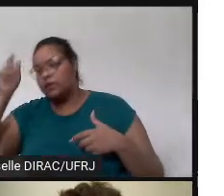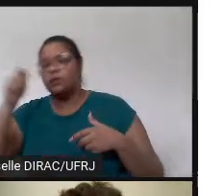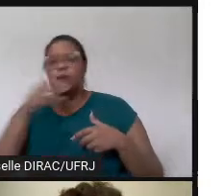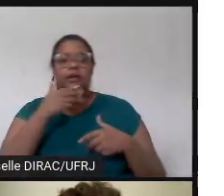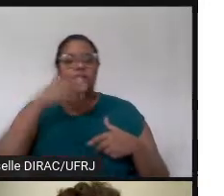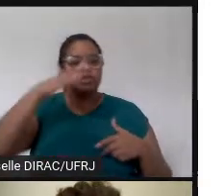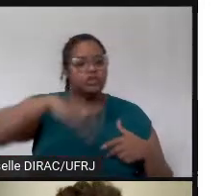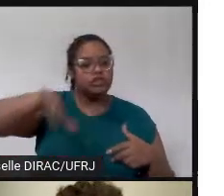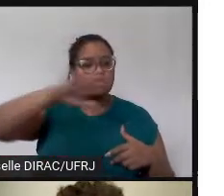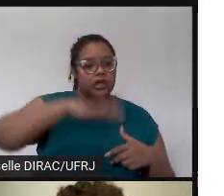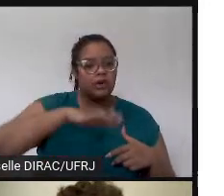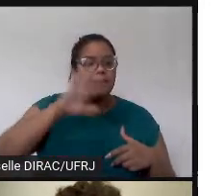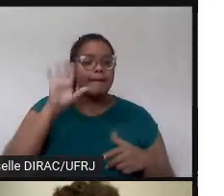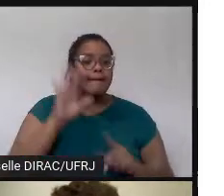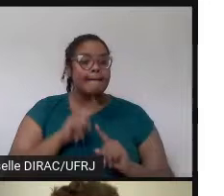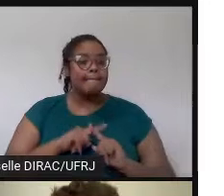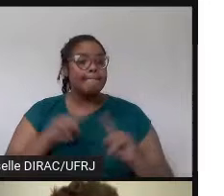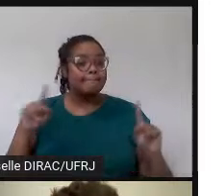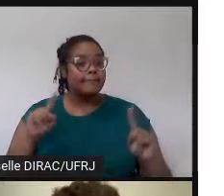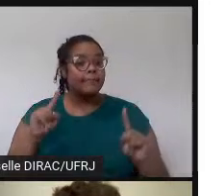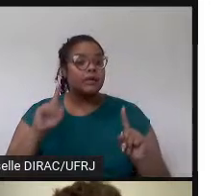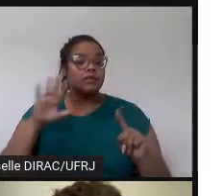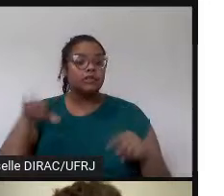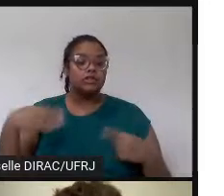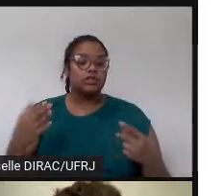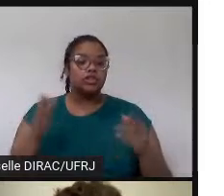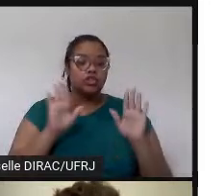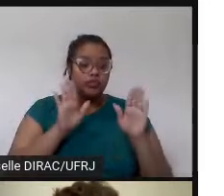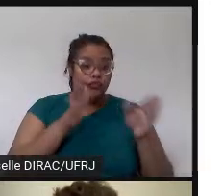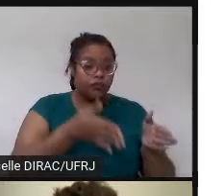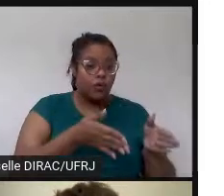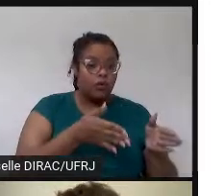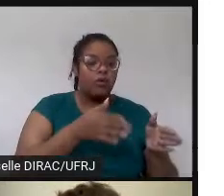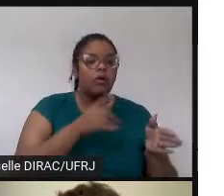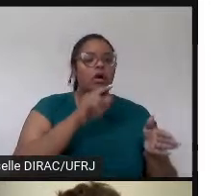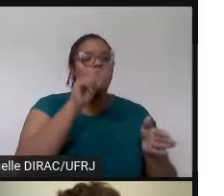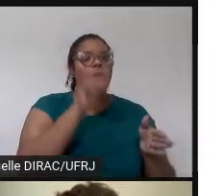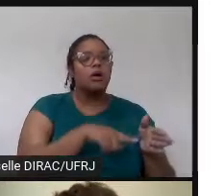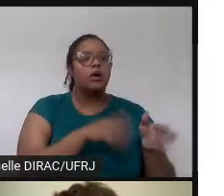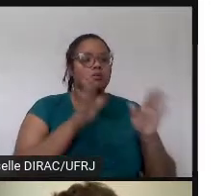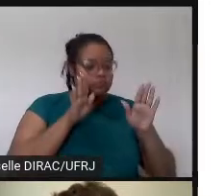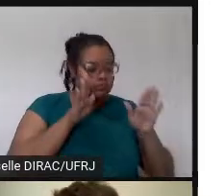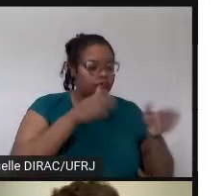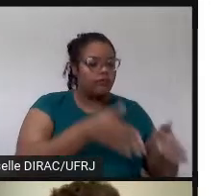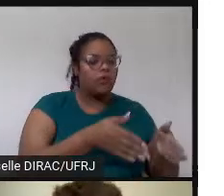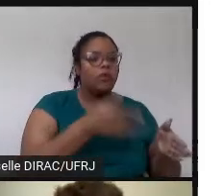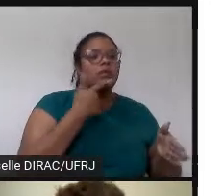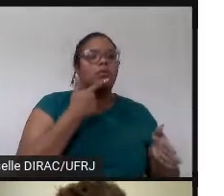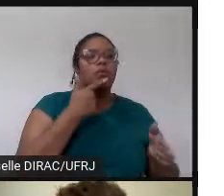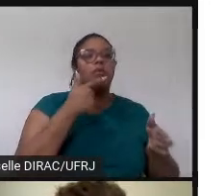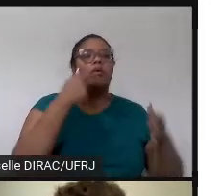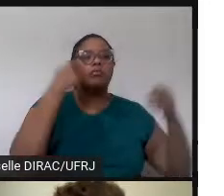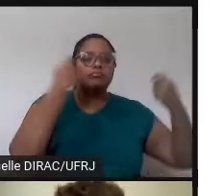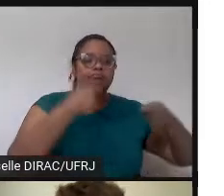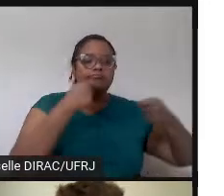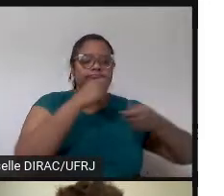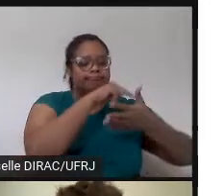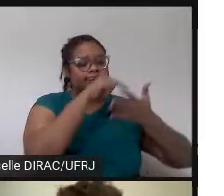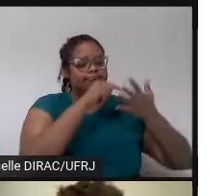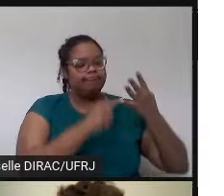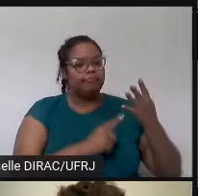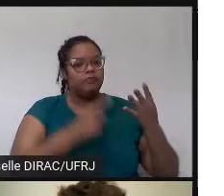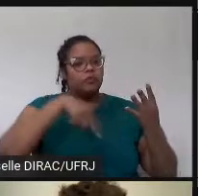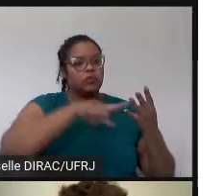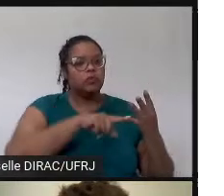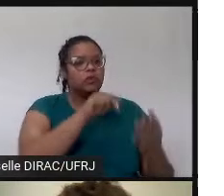né? Mas nós damos esse foco quando necessário. Com base nas necessidades dos nossos alunos, nós